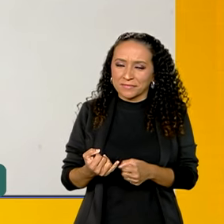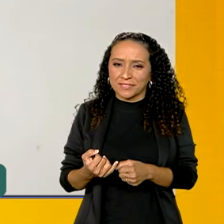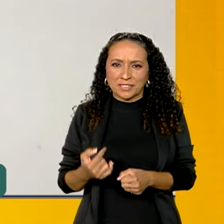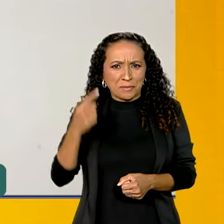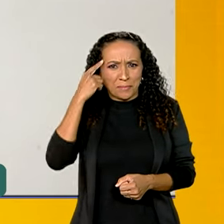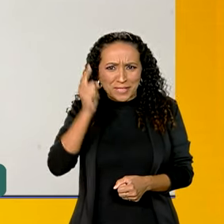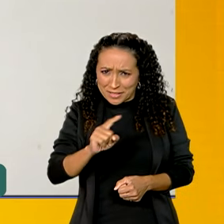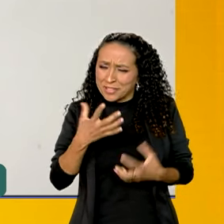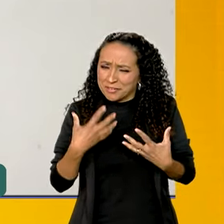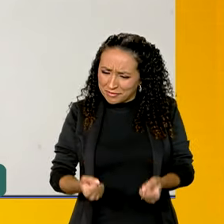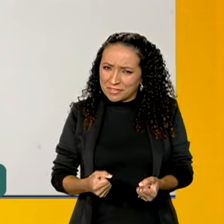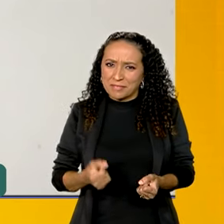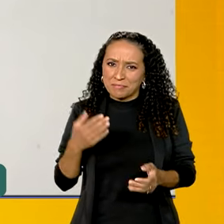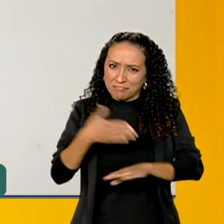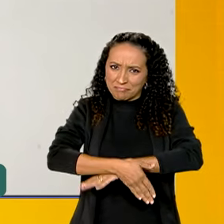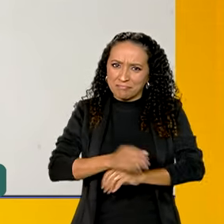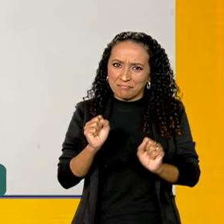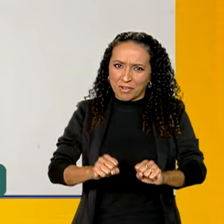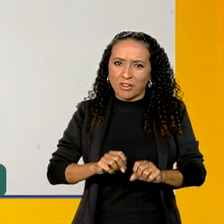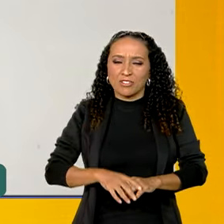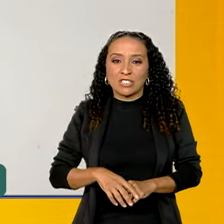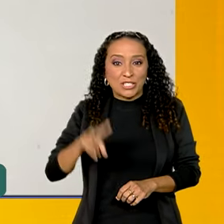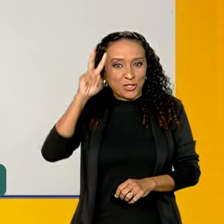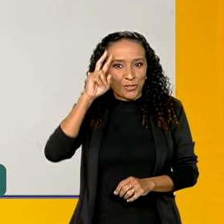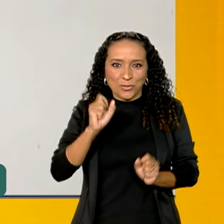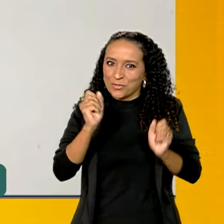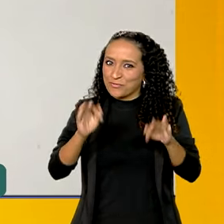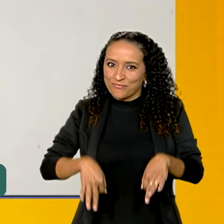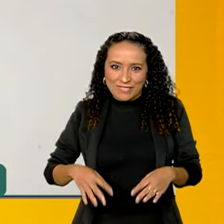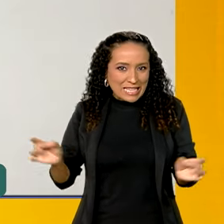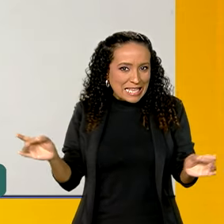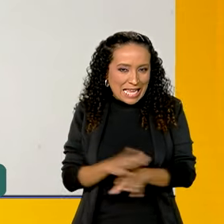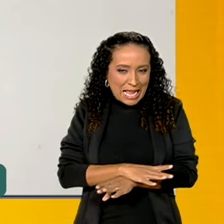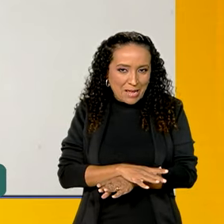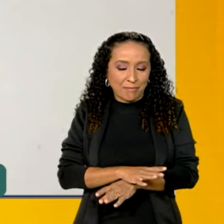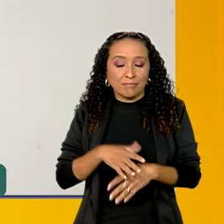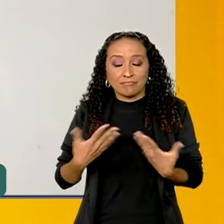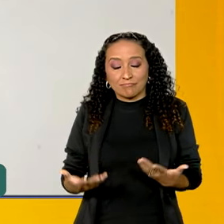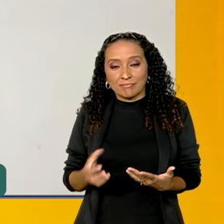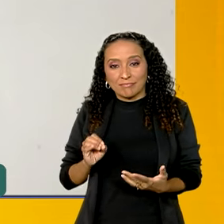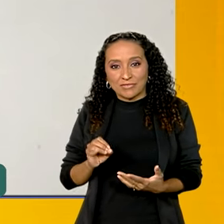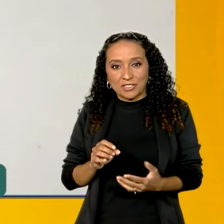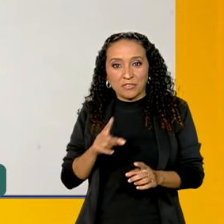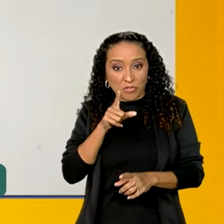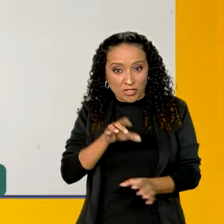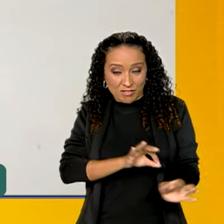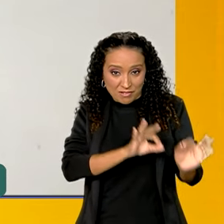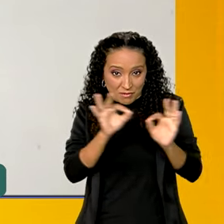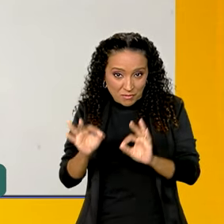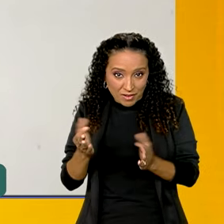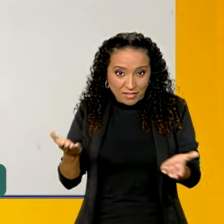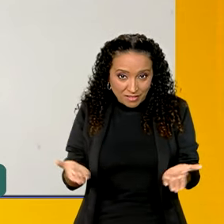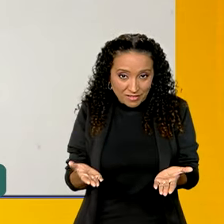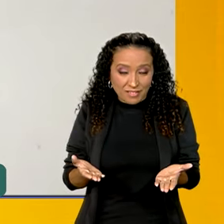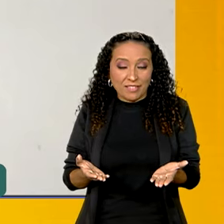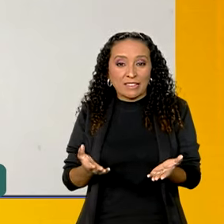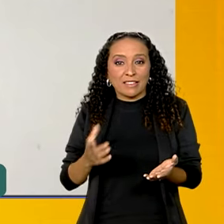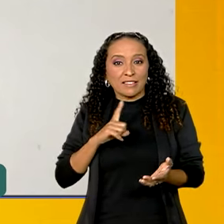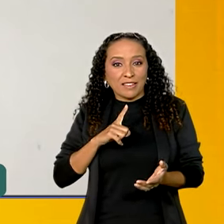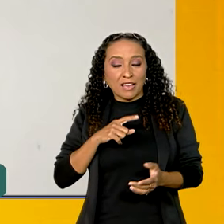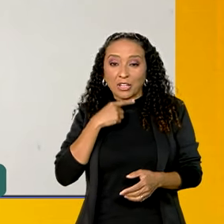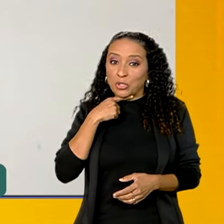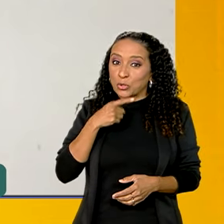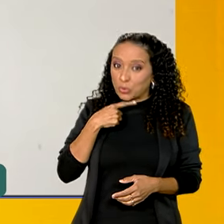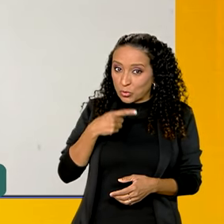duas vezes, porque segunda-feira acaba. Então, quem estiver aqui com a gente e que está nessa